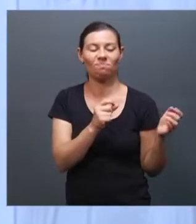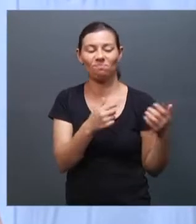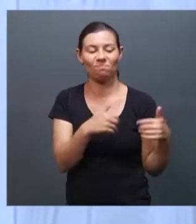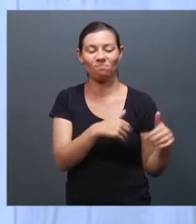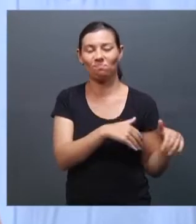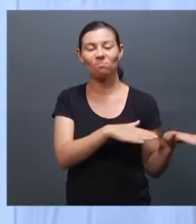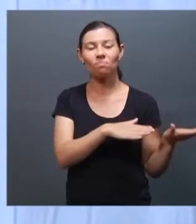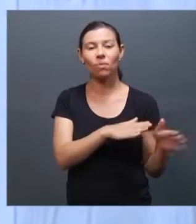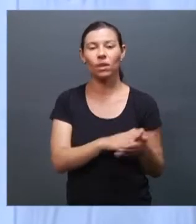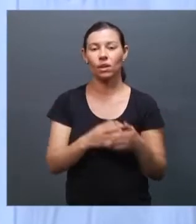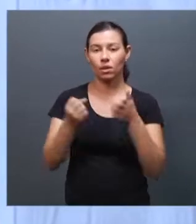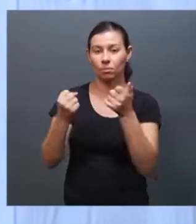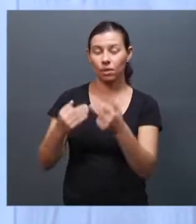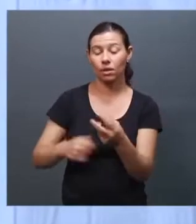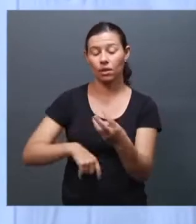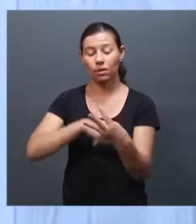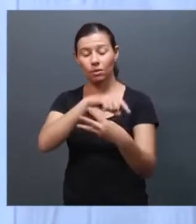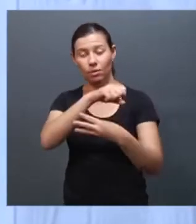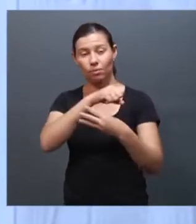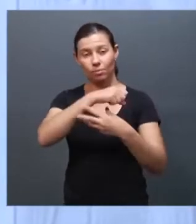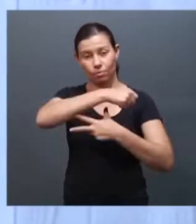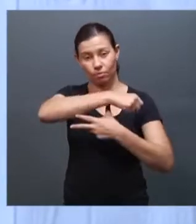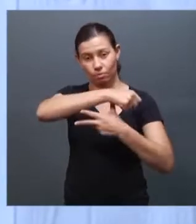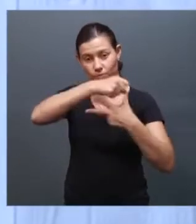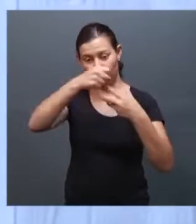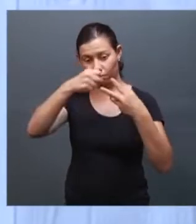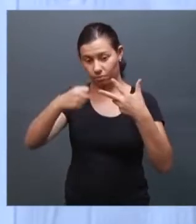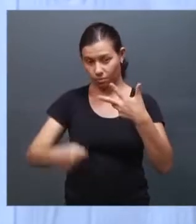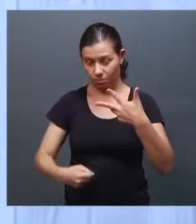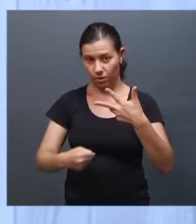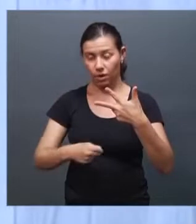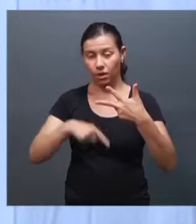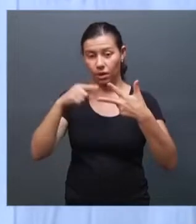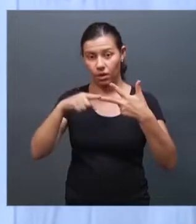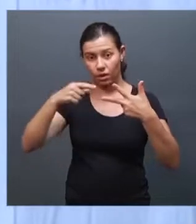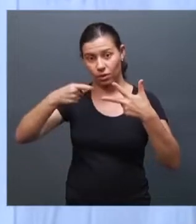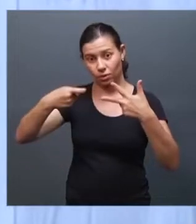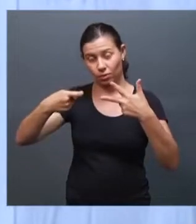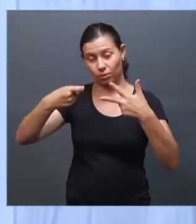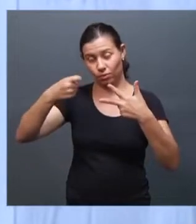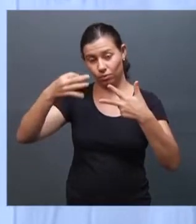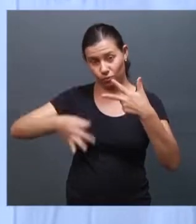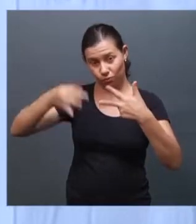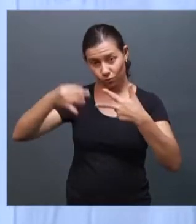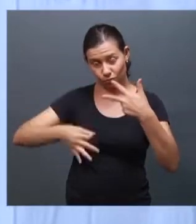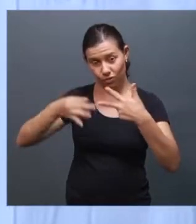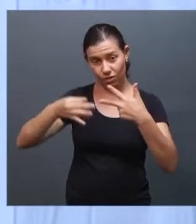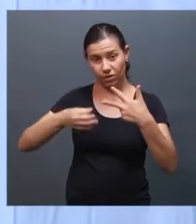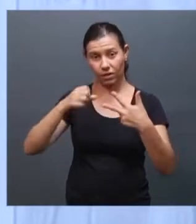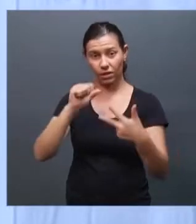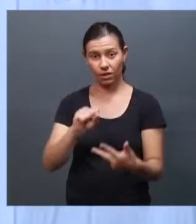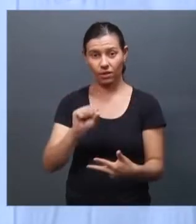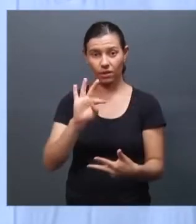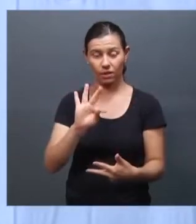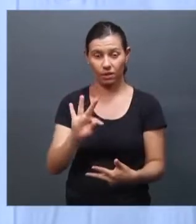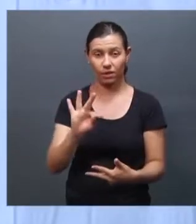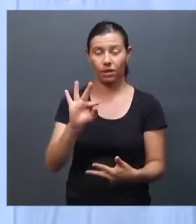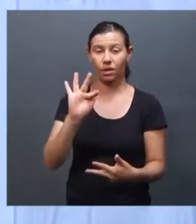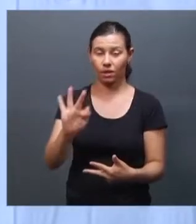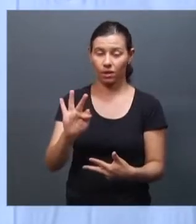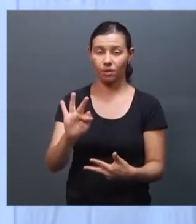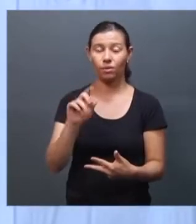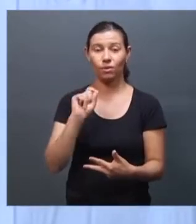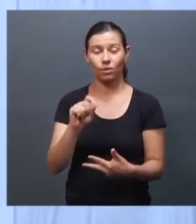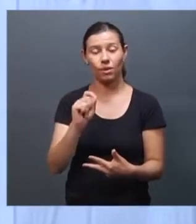de pesos e contrapesos e tudo mais. Então, a função do STF, nesse sentido, ela vem para trazer uma